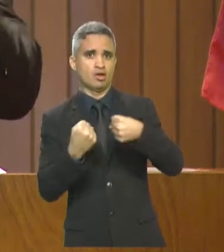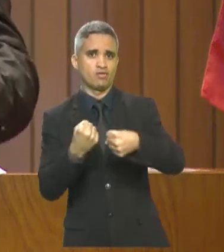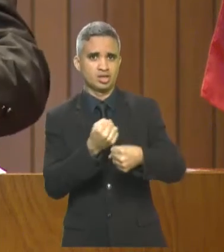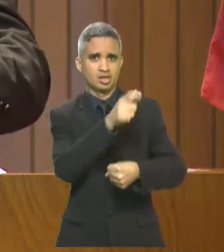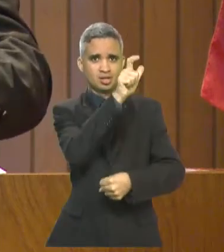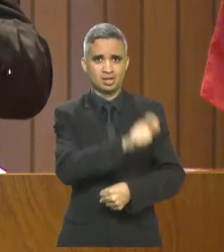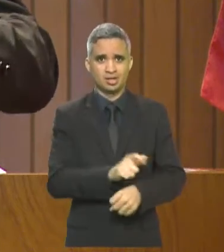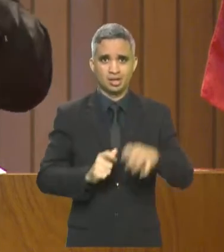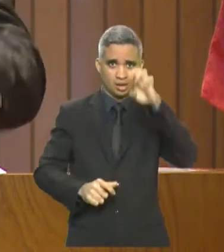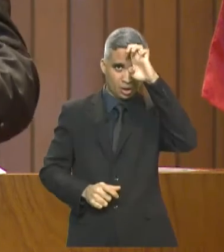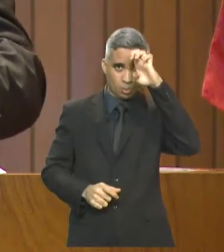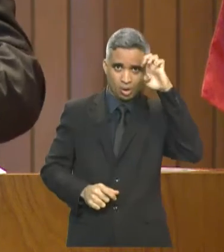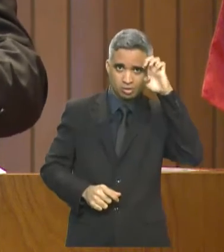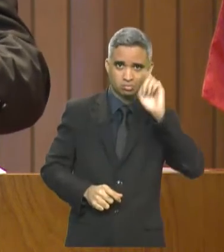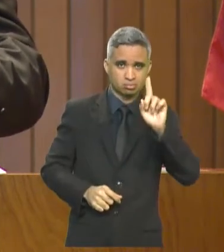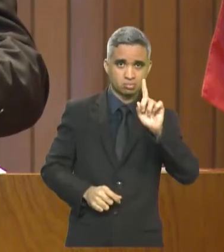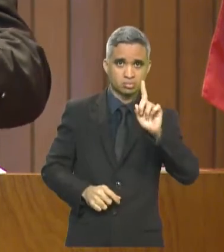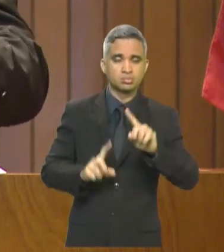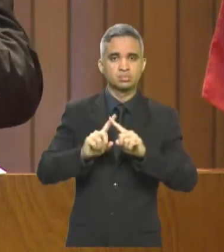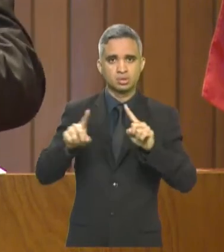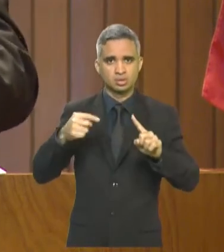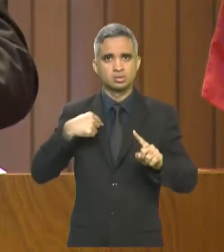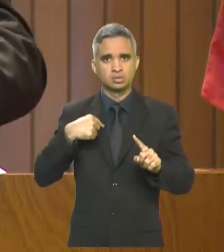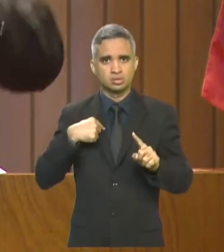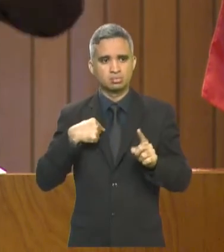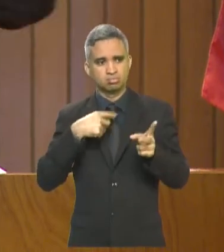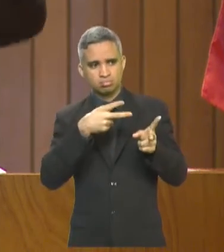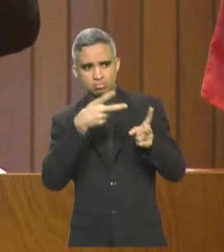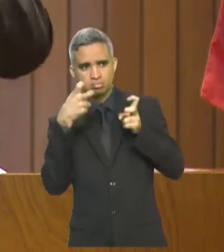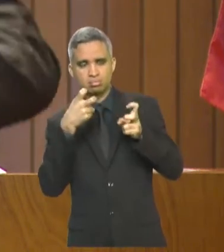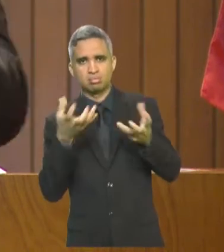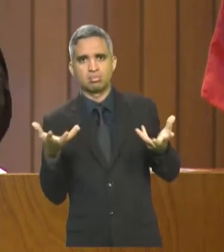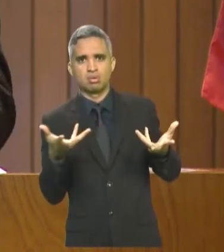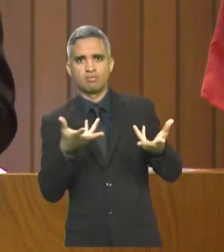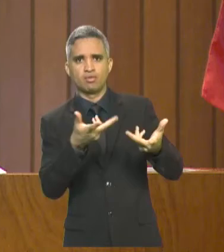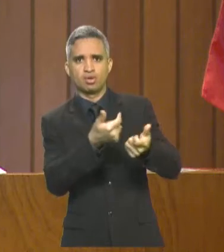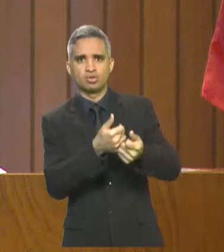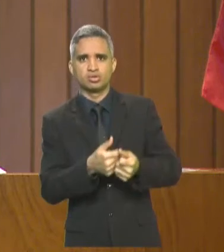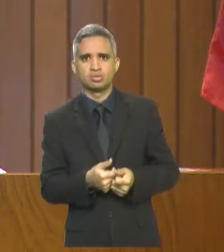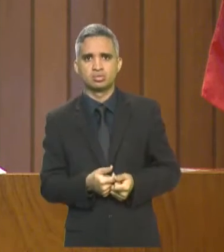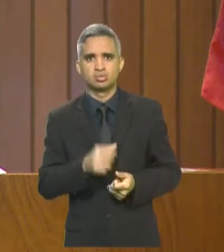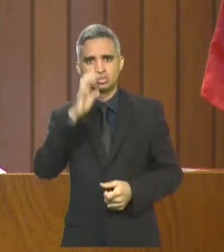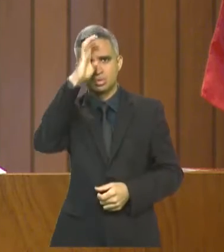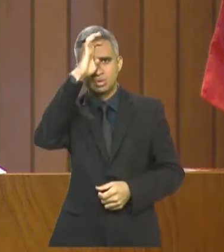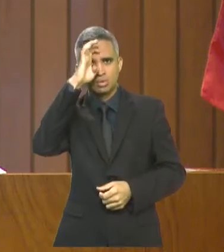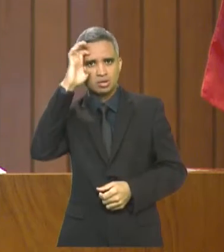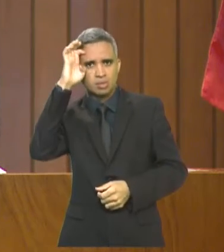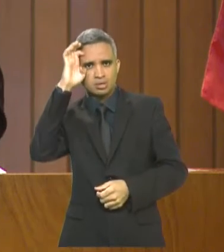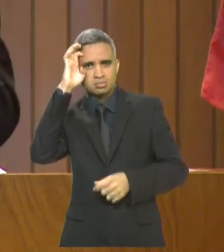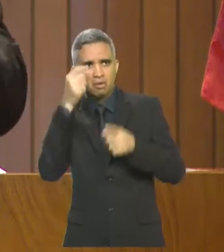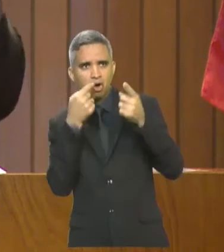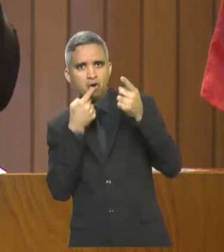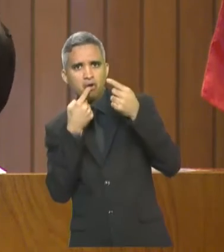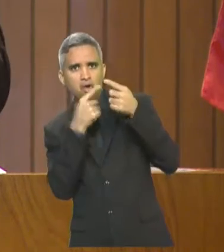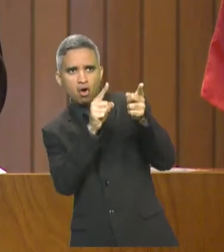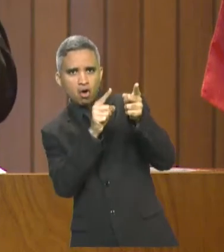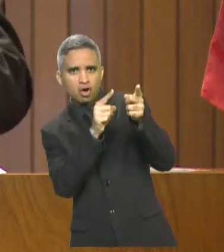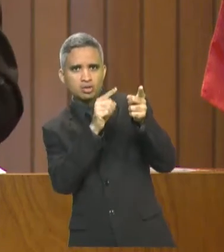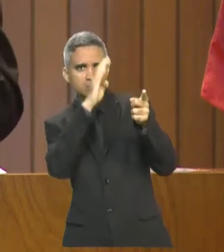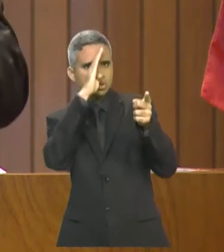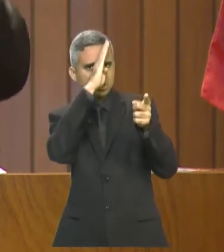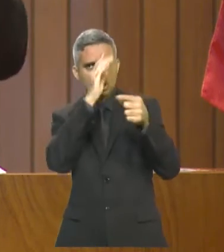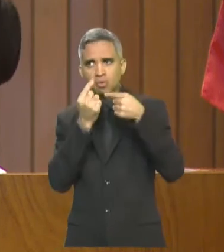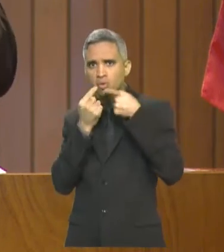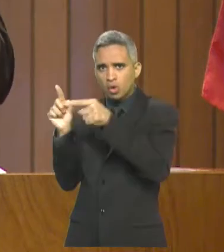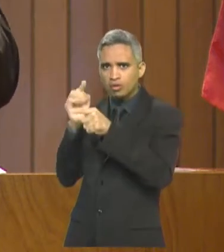precisar se lamentar, se reclamar, e muito menos criticar o governo federal e o governo do estado. Então, parabéns, prefeito